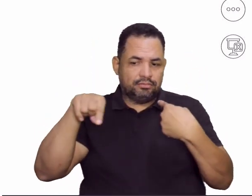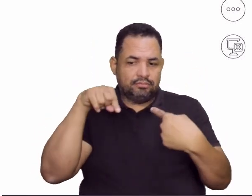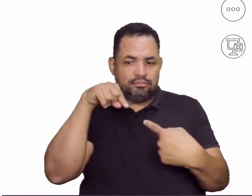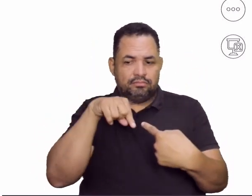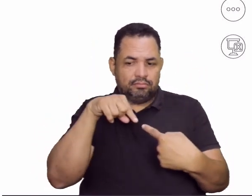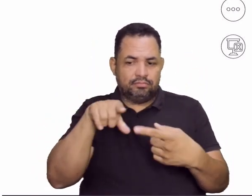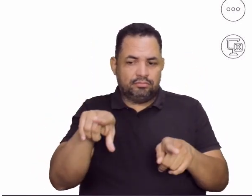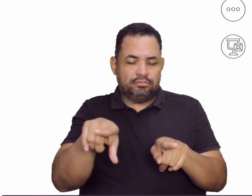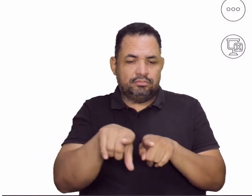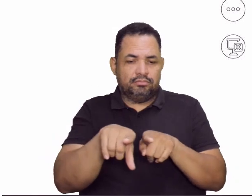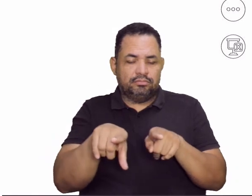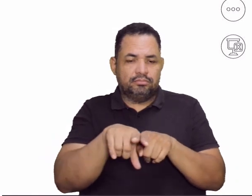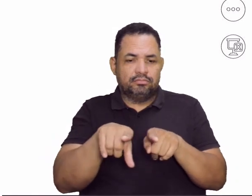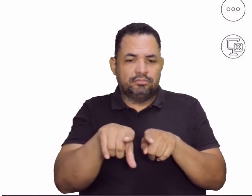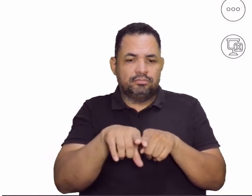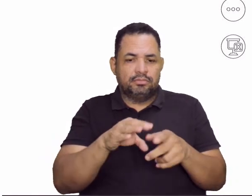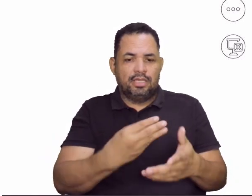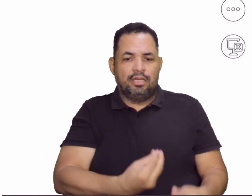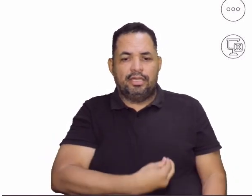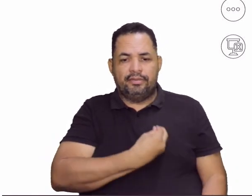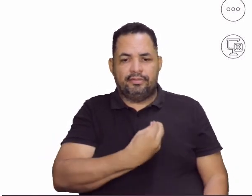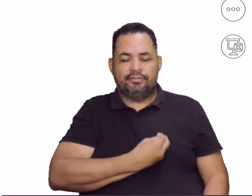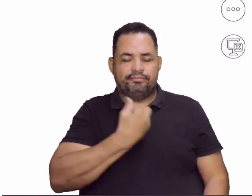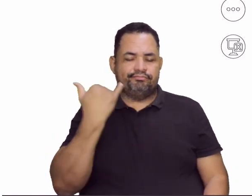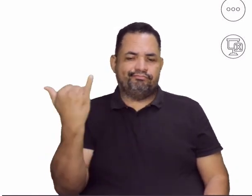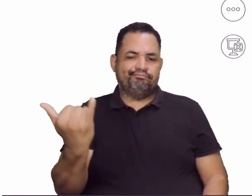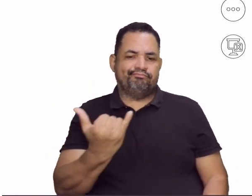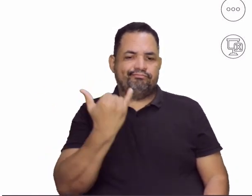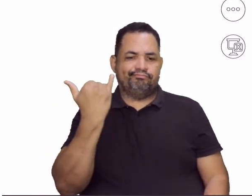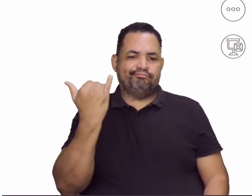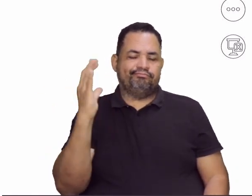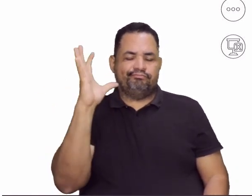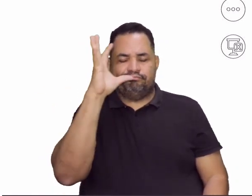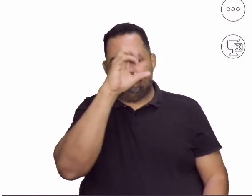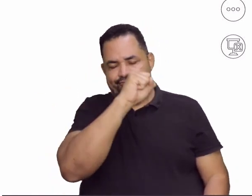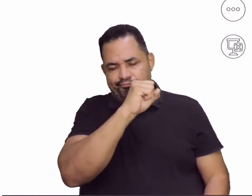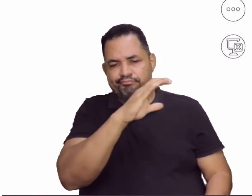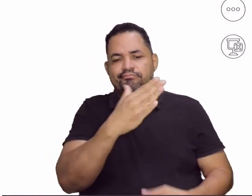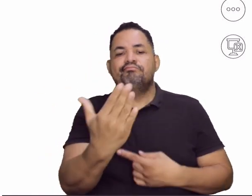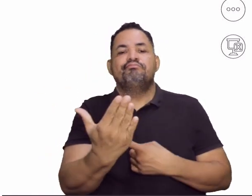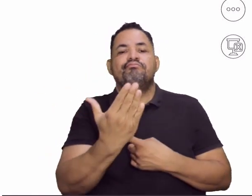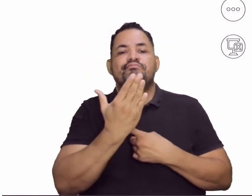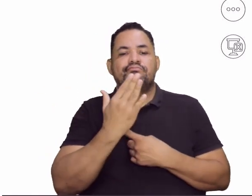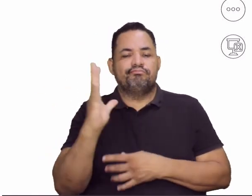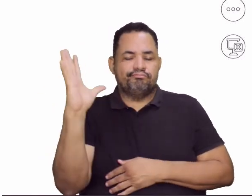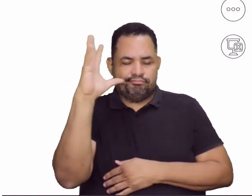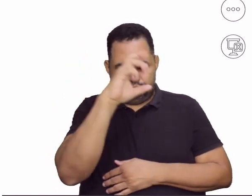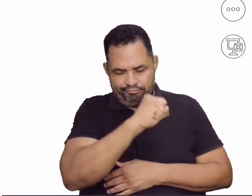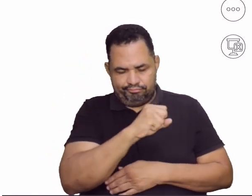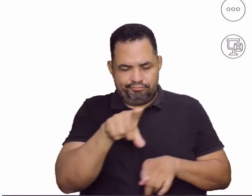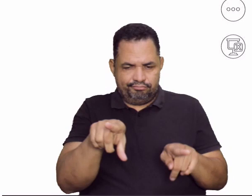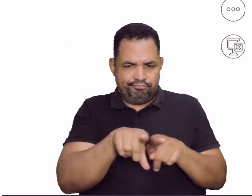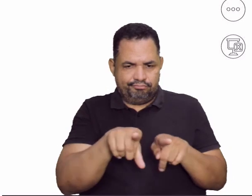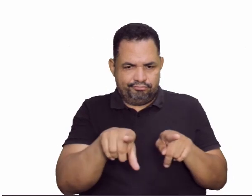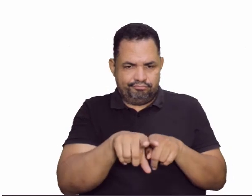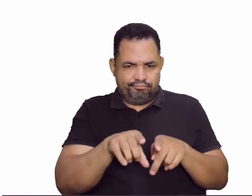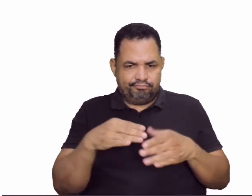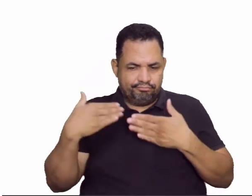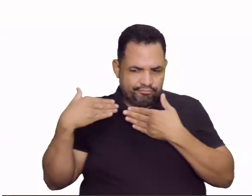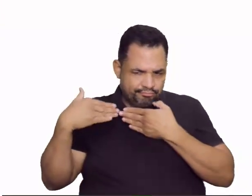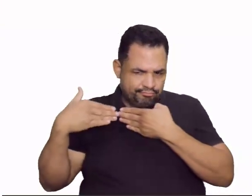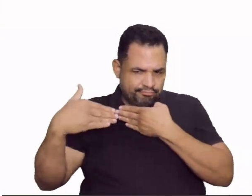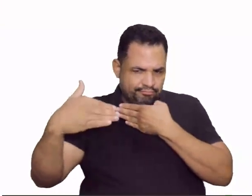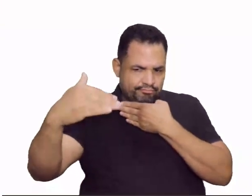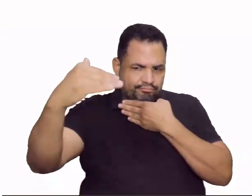e têm vivências muito significativas para a nossa aprendizagem ao longo da vida. Tudo bem? Maravilha, então!